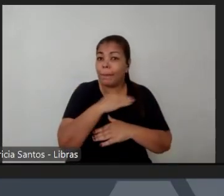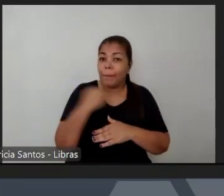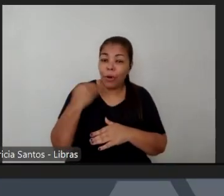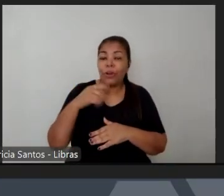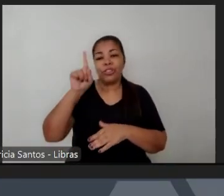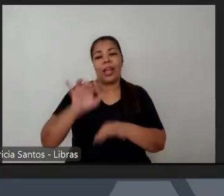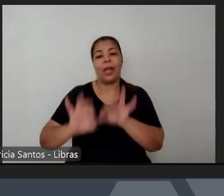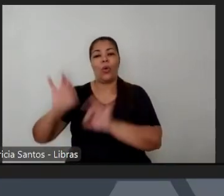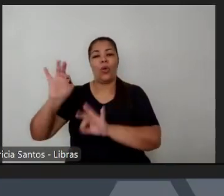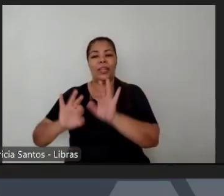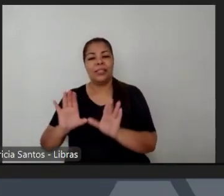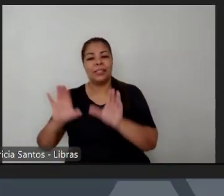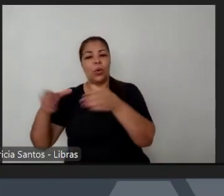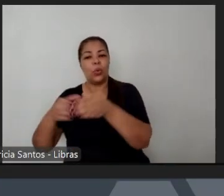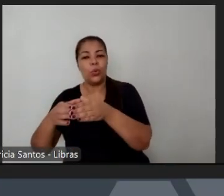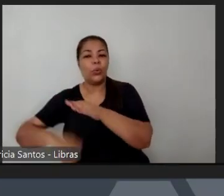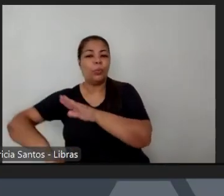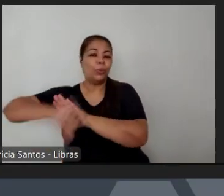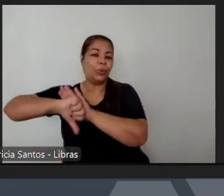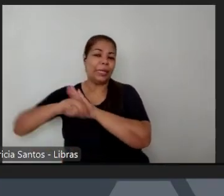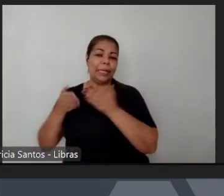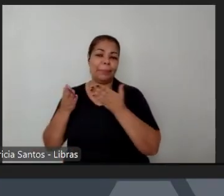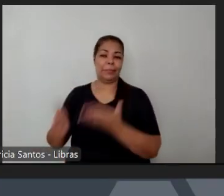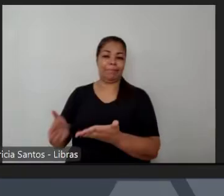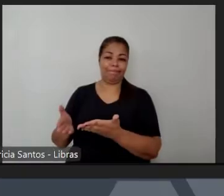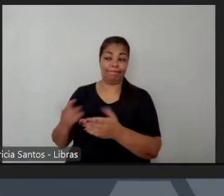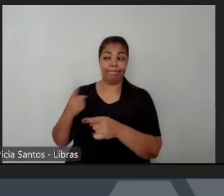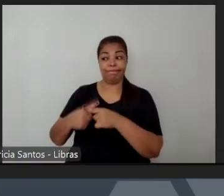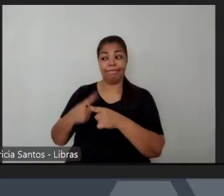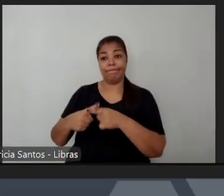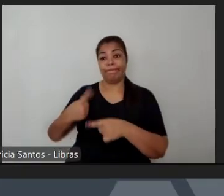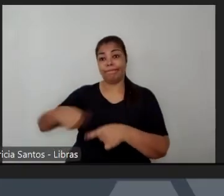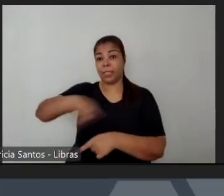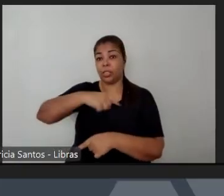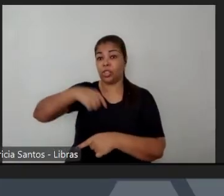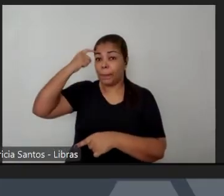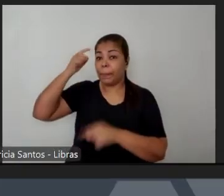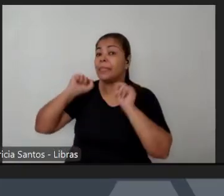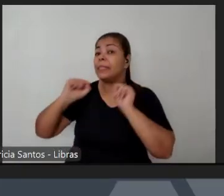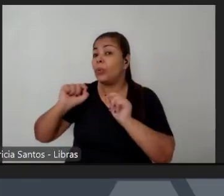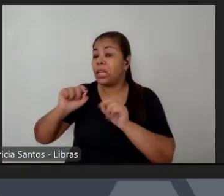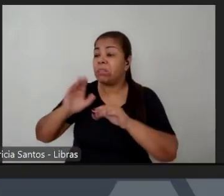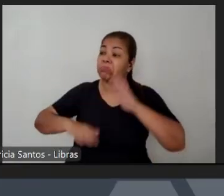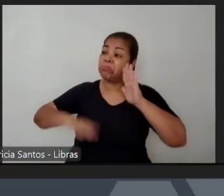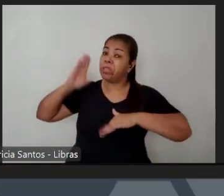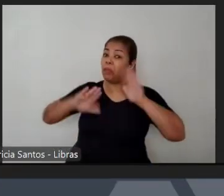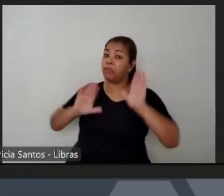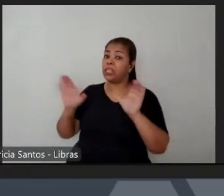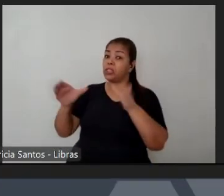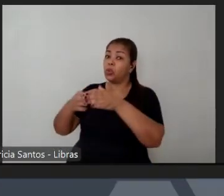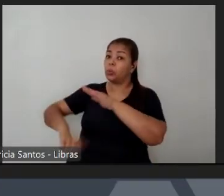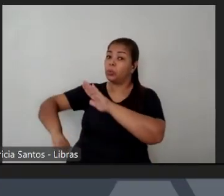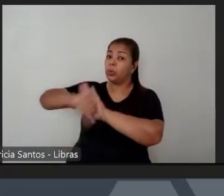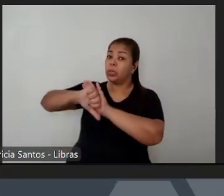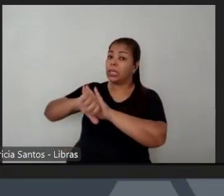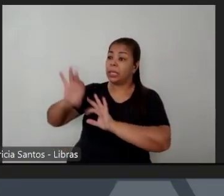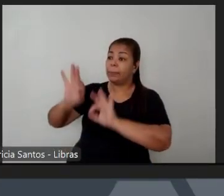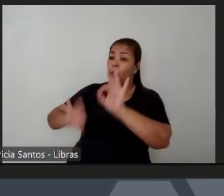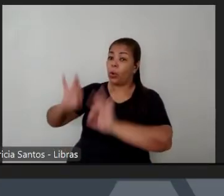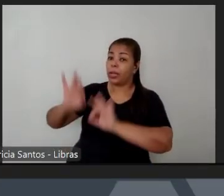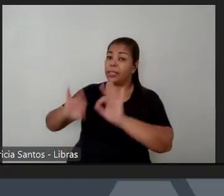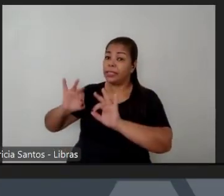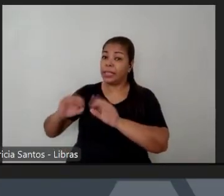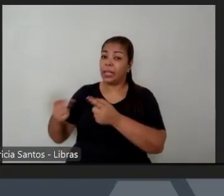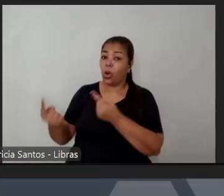de que o crime organizado pode não ser tão ruim assim porque diminui a violência aqui do meu dia a dia então